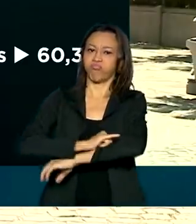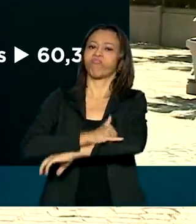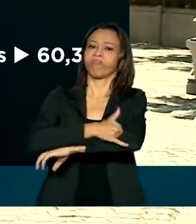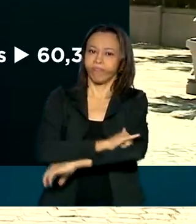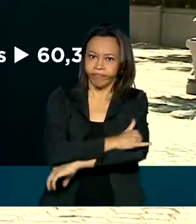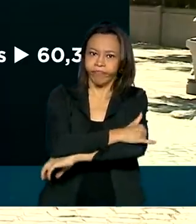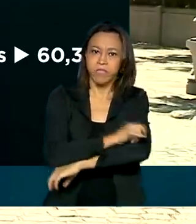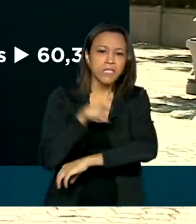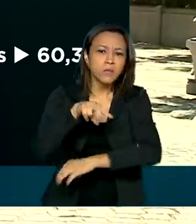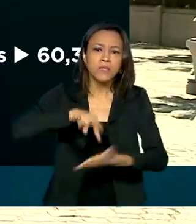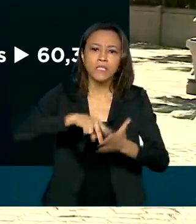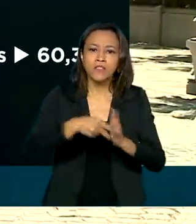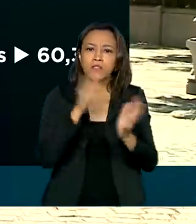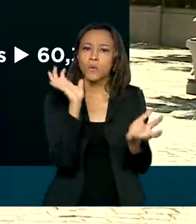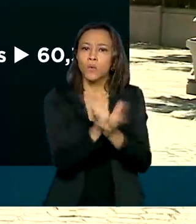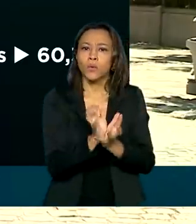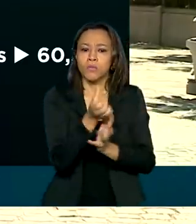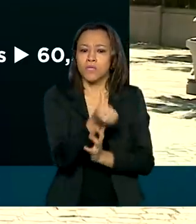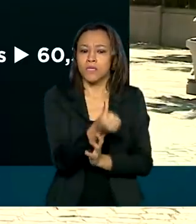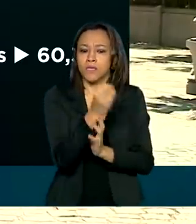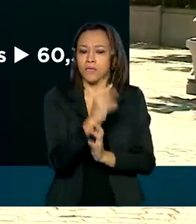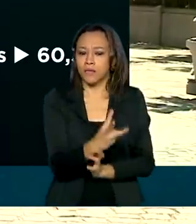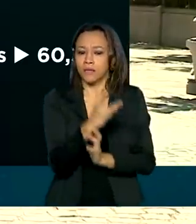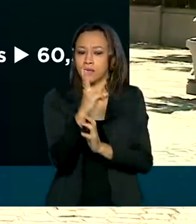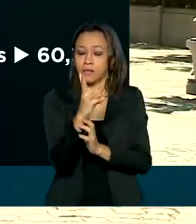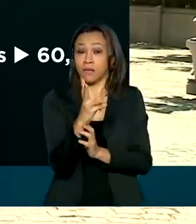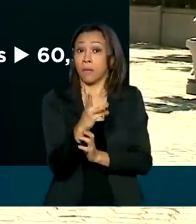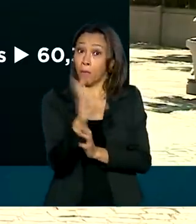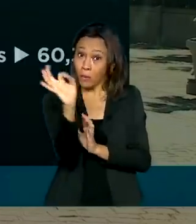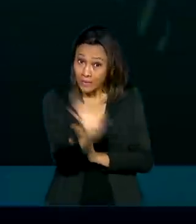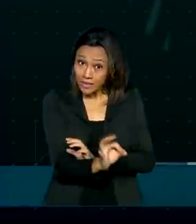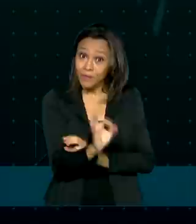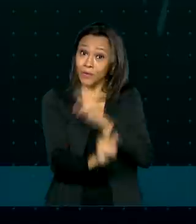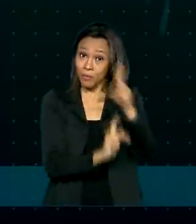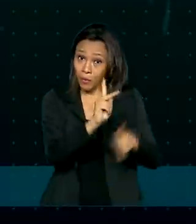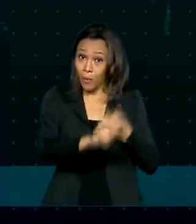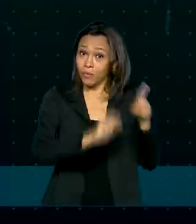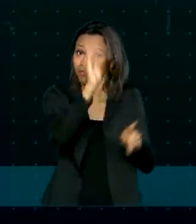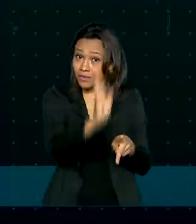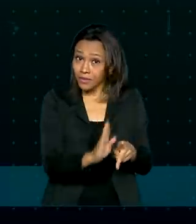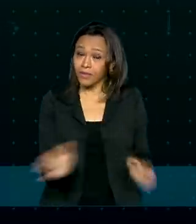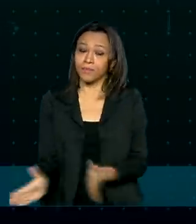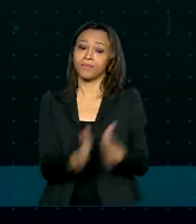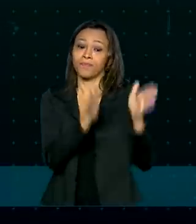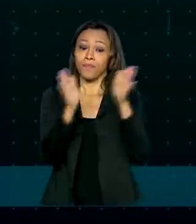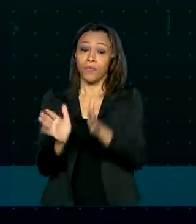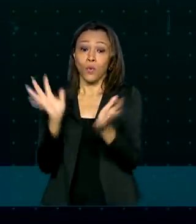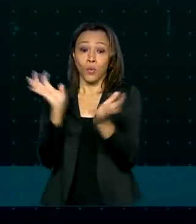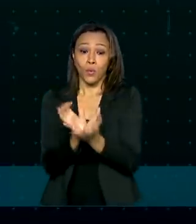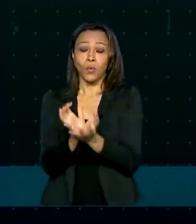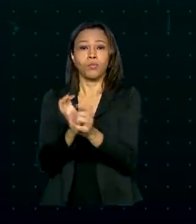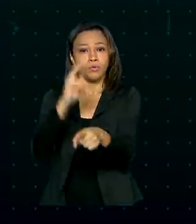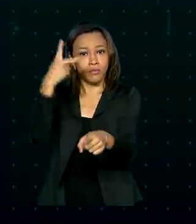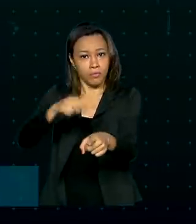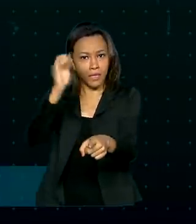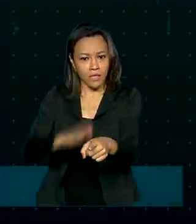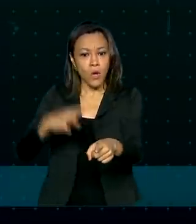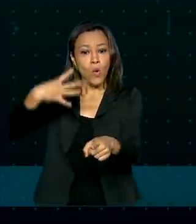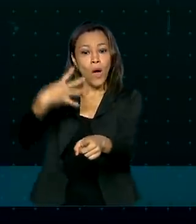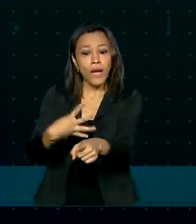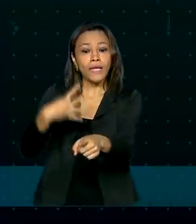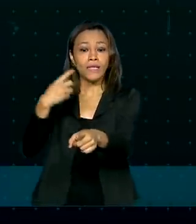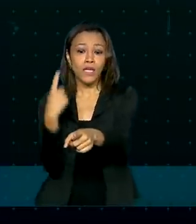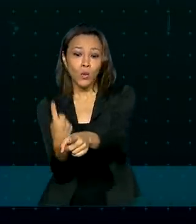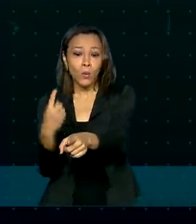representa 60,3% da nossa população. Entre os brasileiros com excesso de peso, 41 milhões